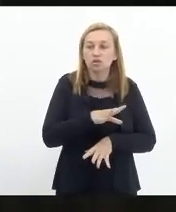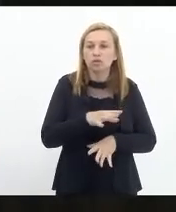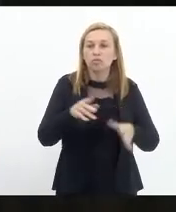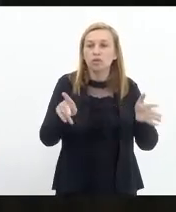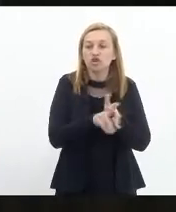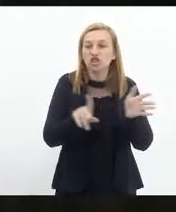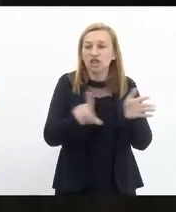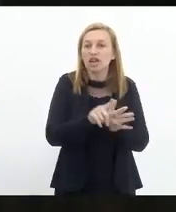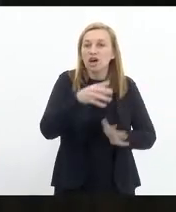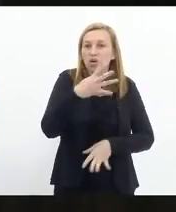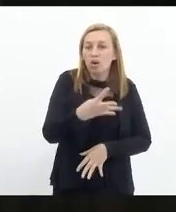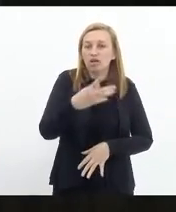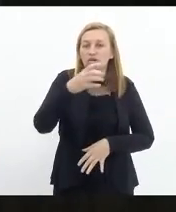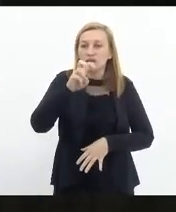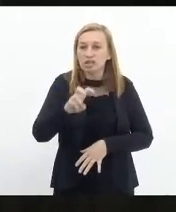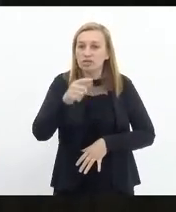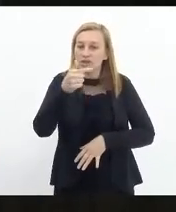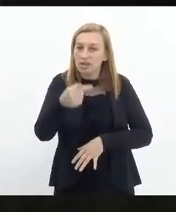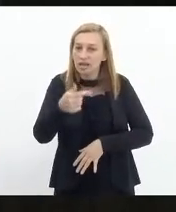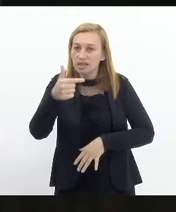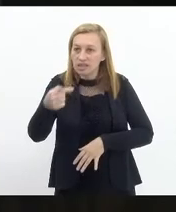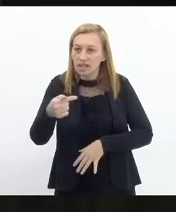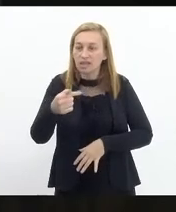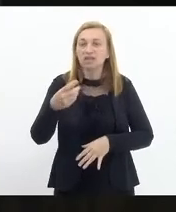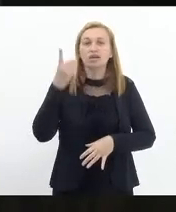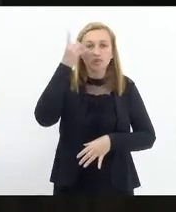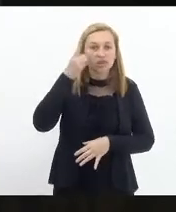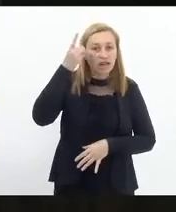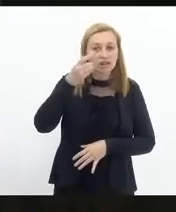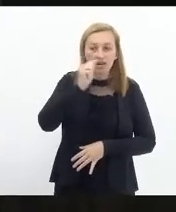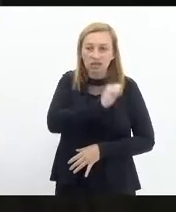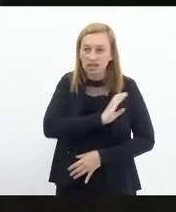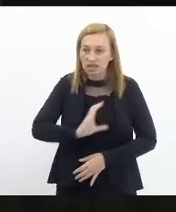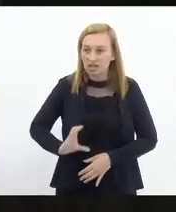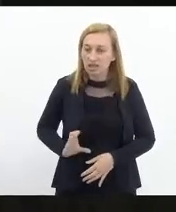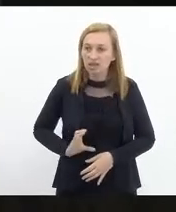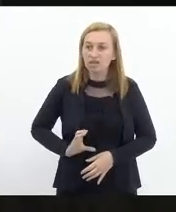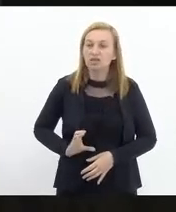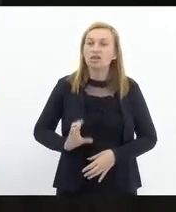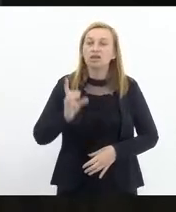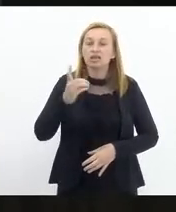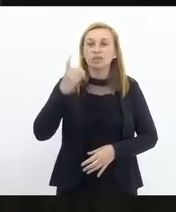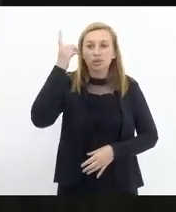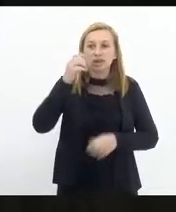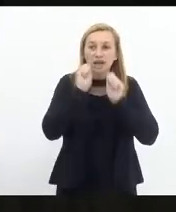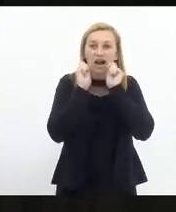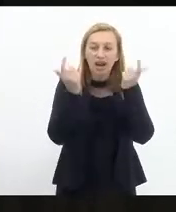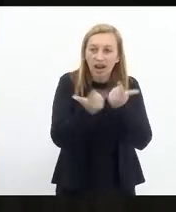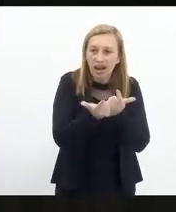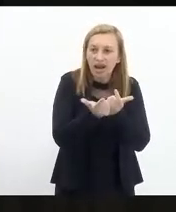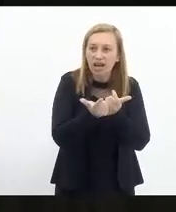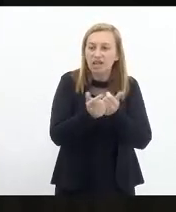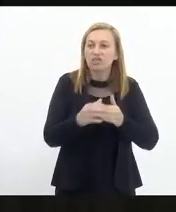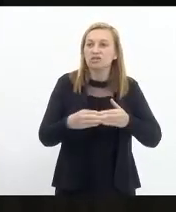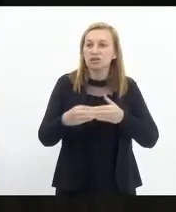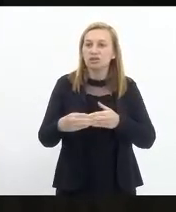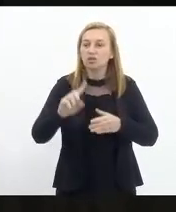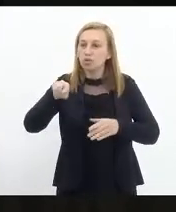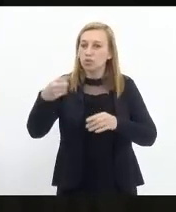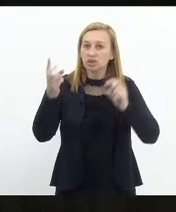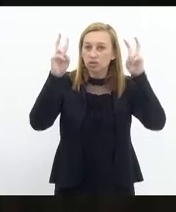457721, de autoria do deputado André Siciliano, que institui o programa alérgico itinerante da outras providências.